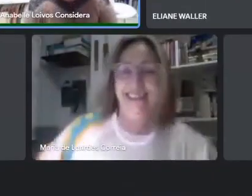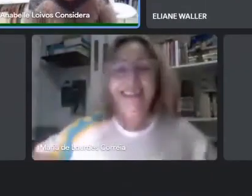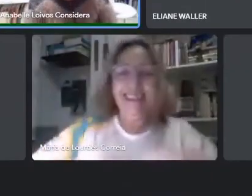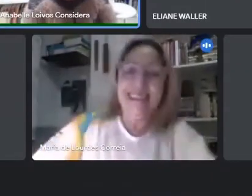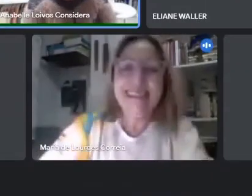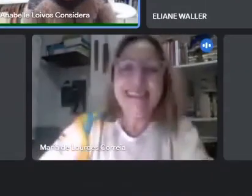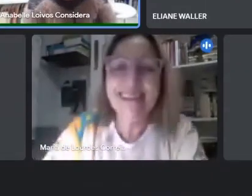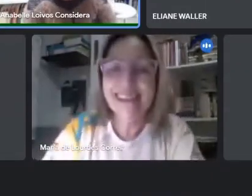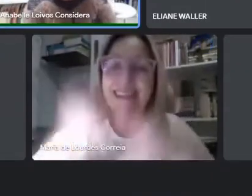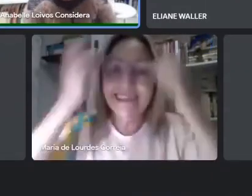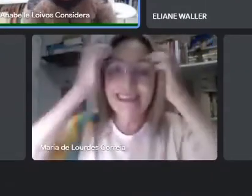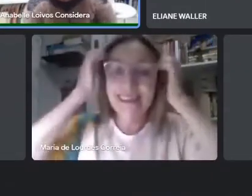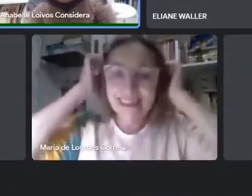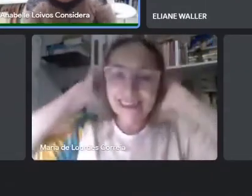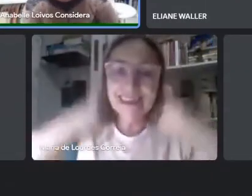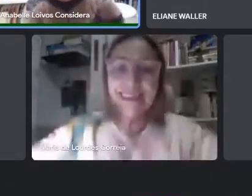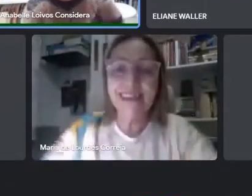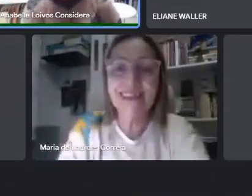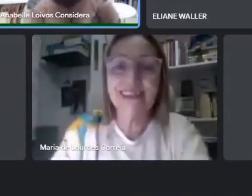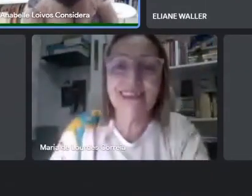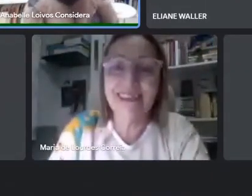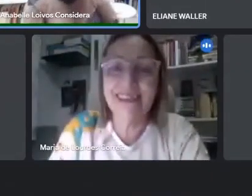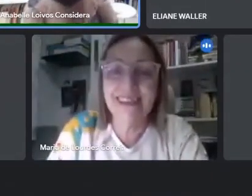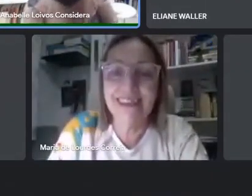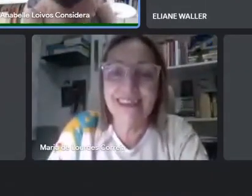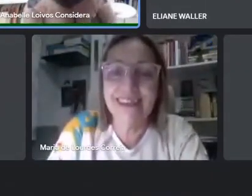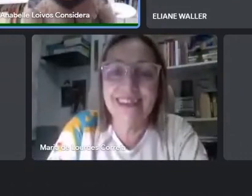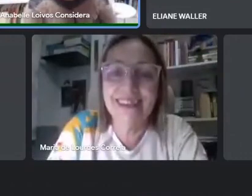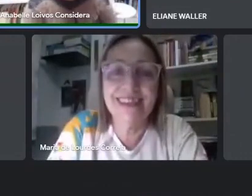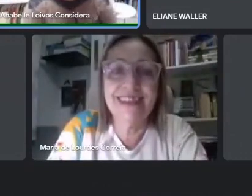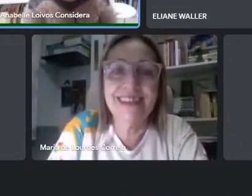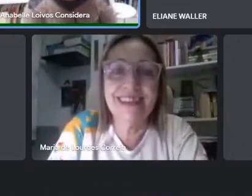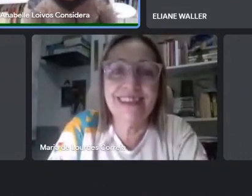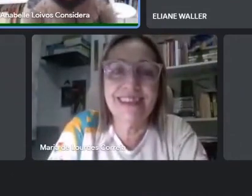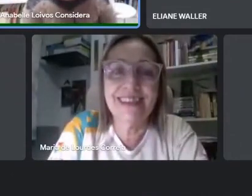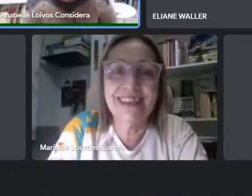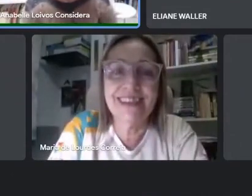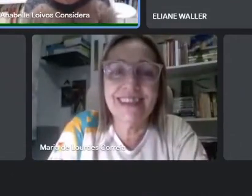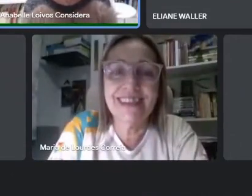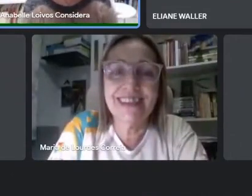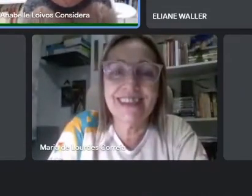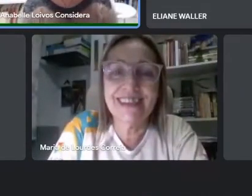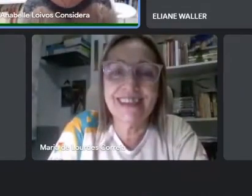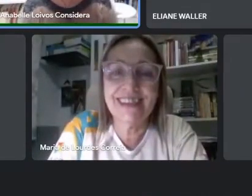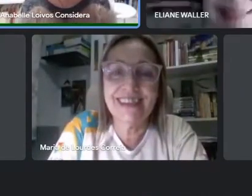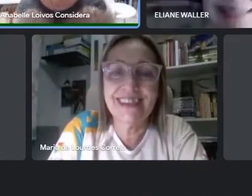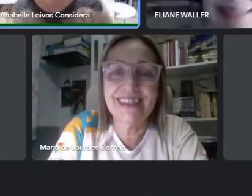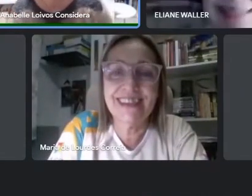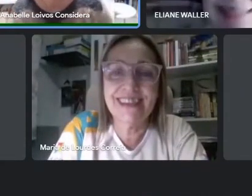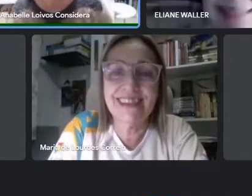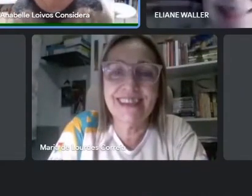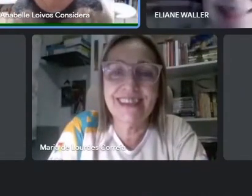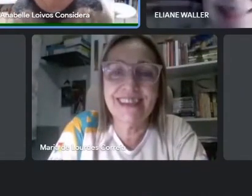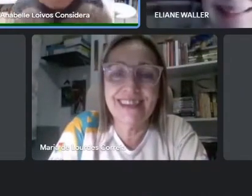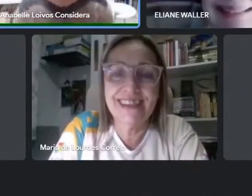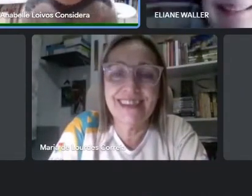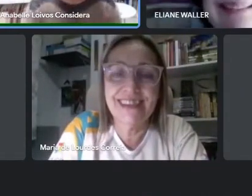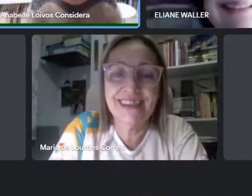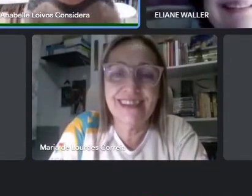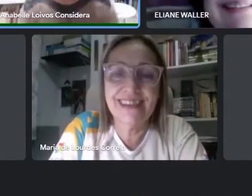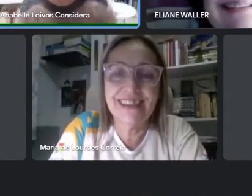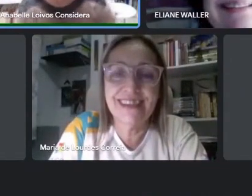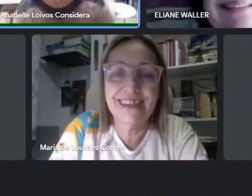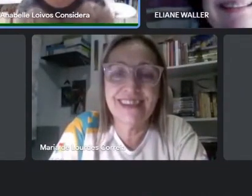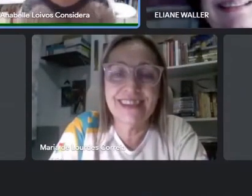Todo mundo que puder Abrir a câmera Por favor Eu vou fazer um print E tem pouca gente Tem o Vanderlei Tem o